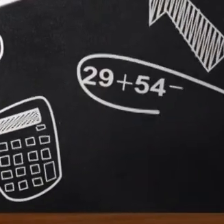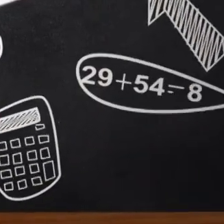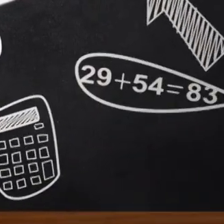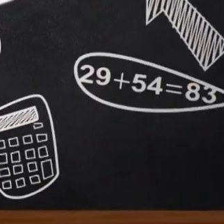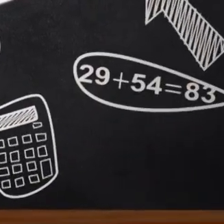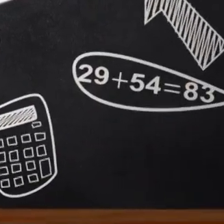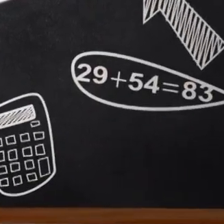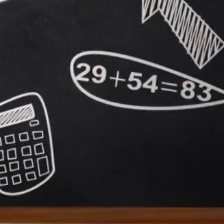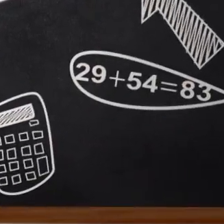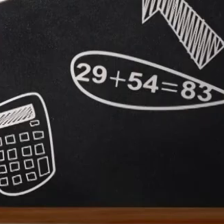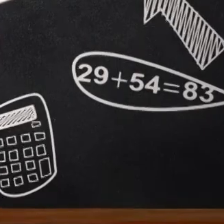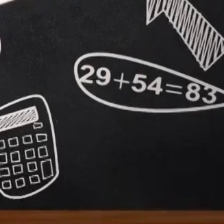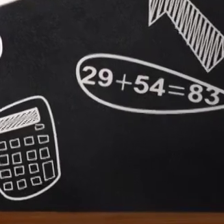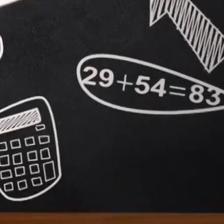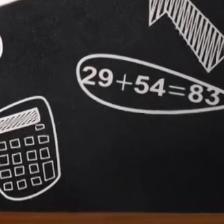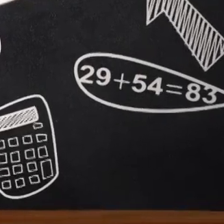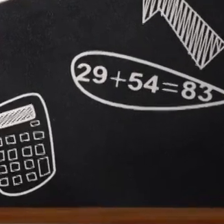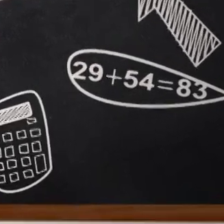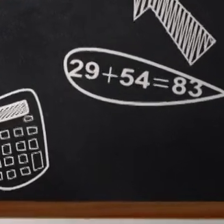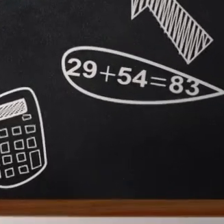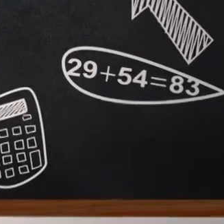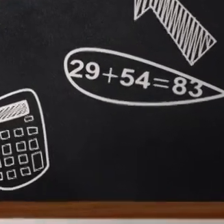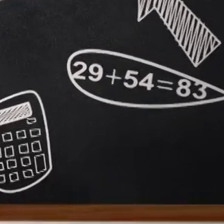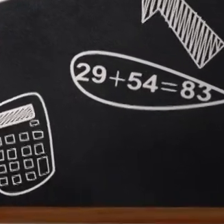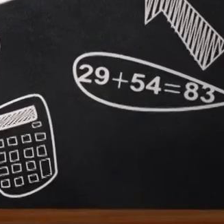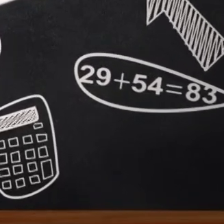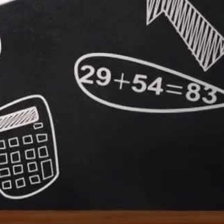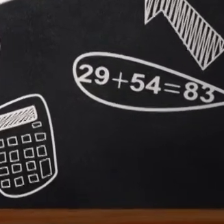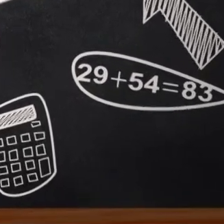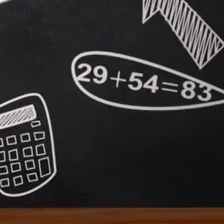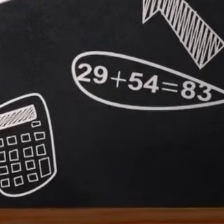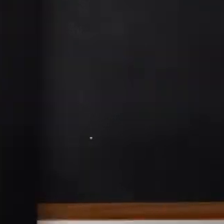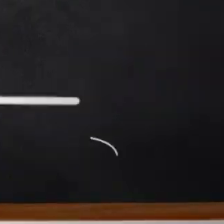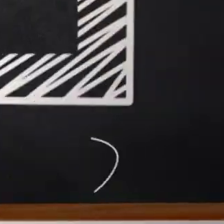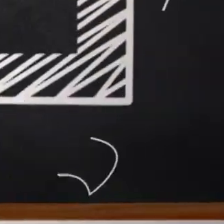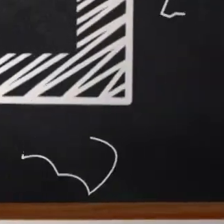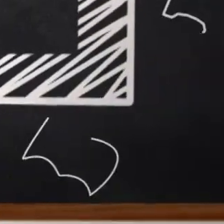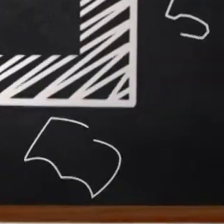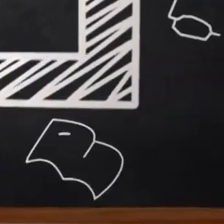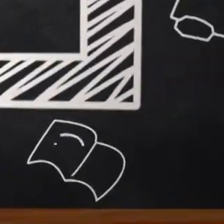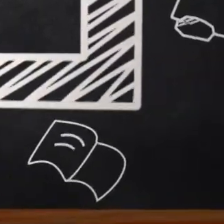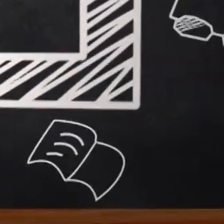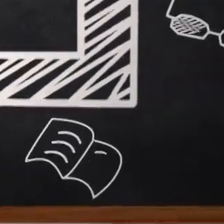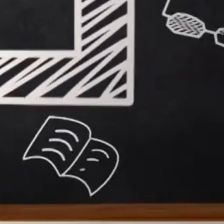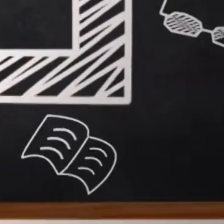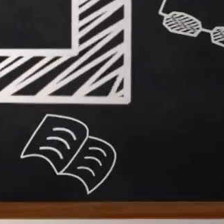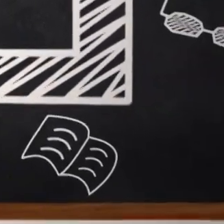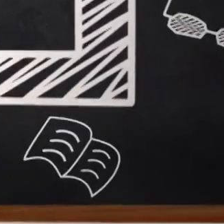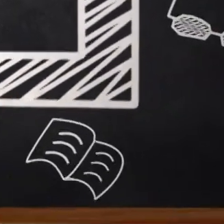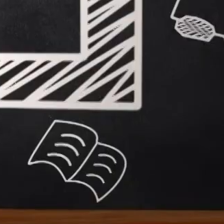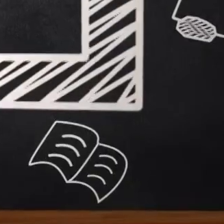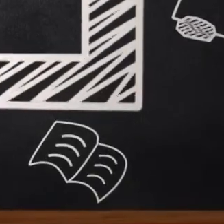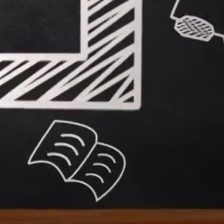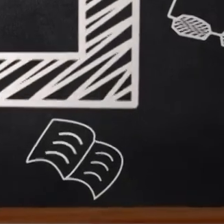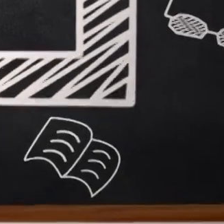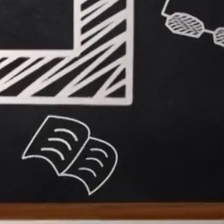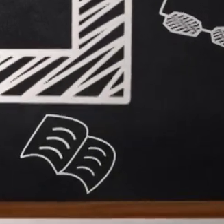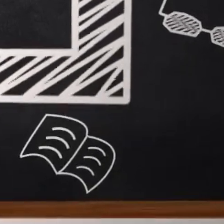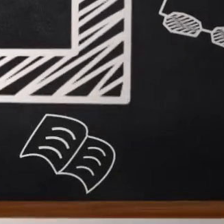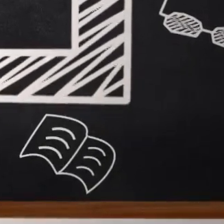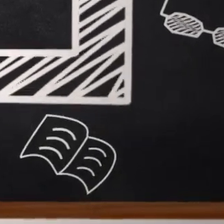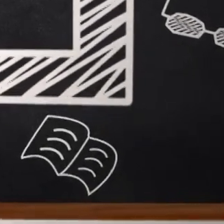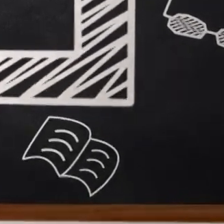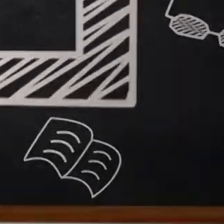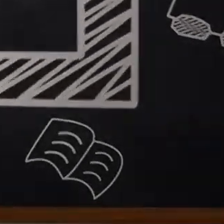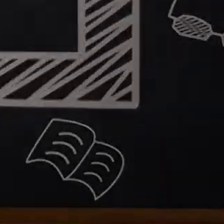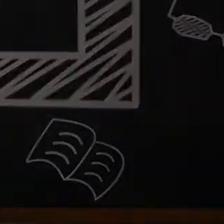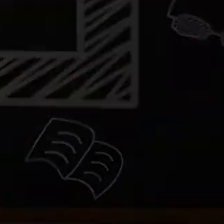até